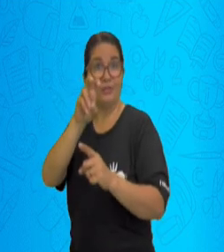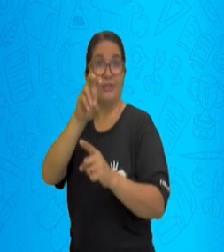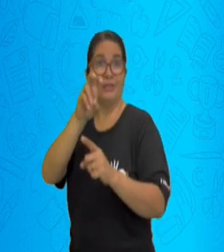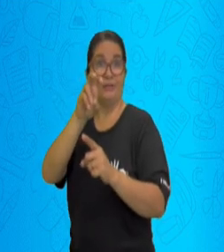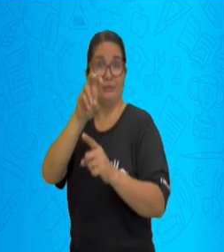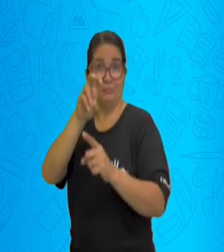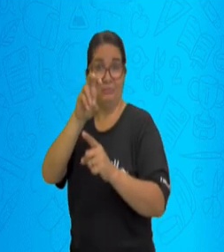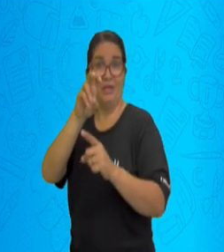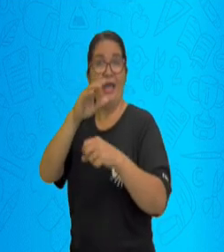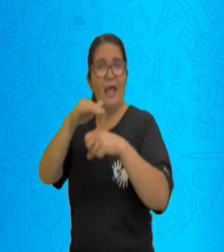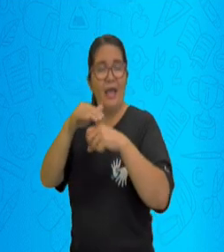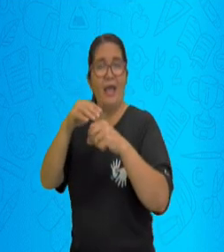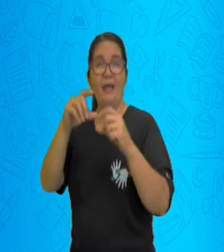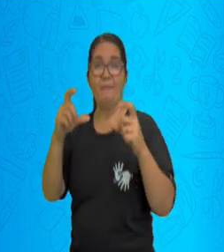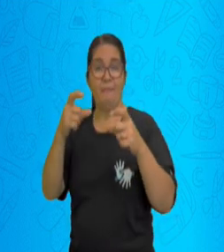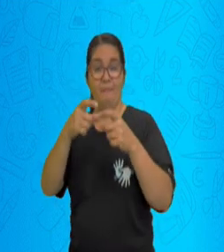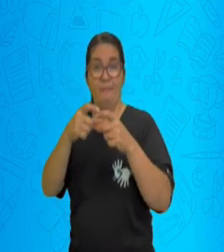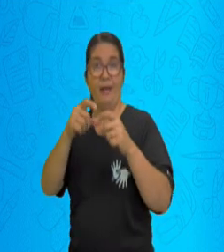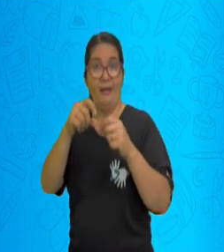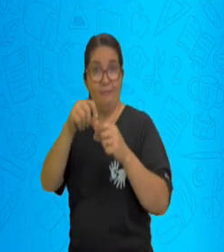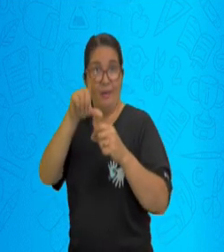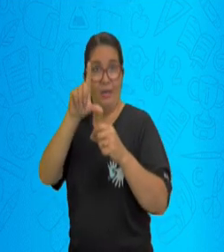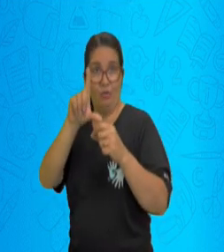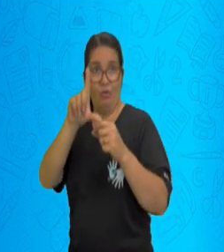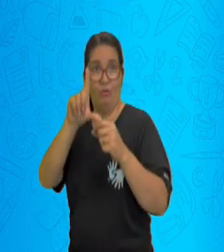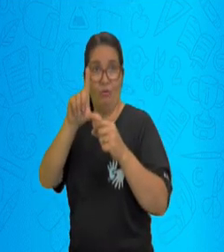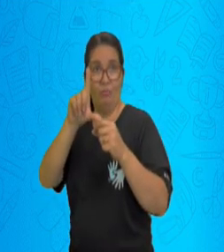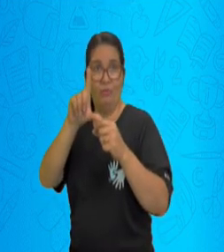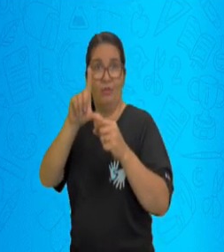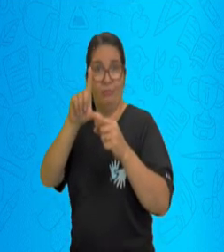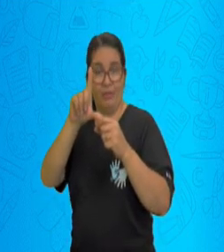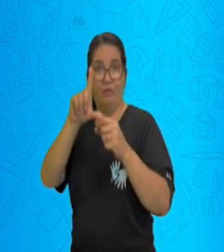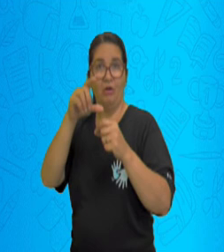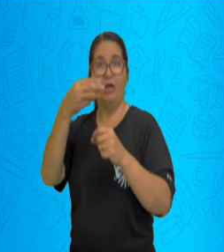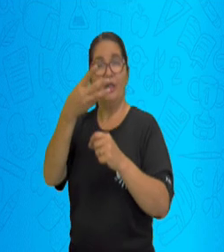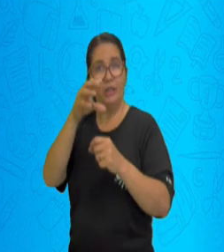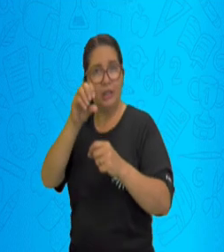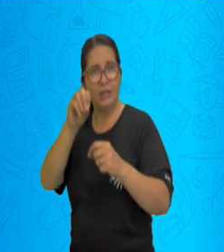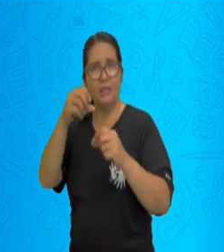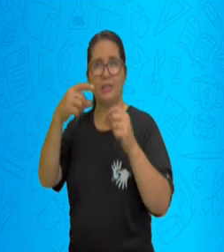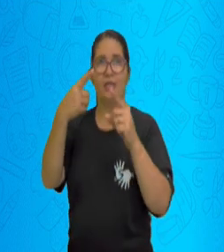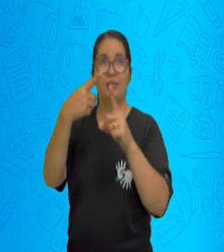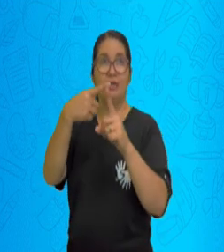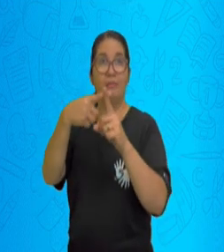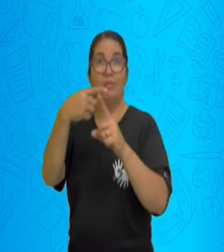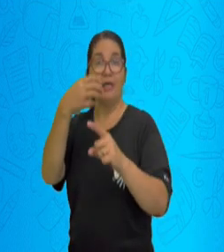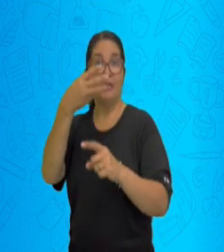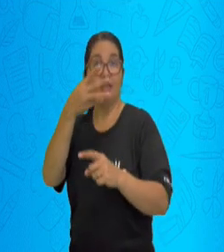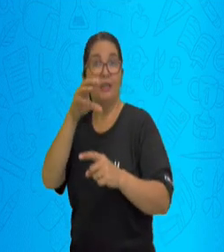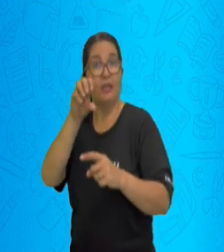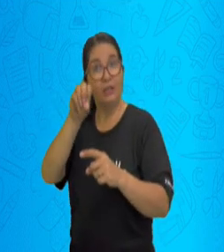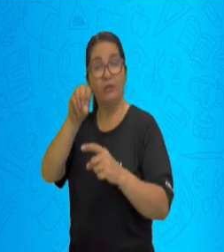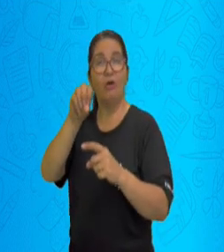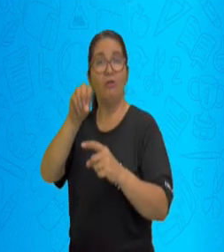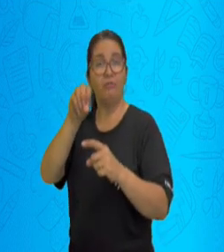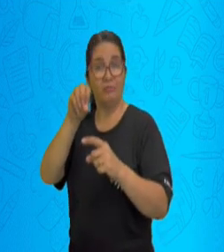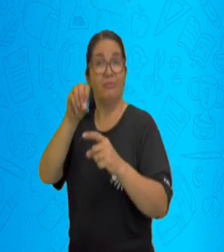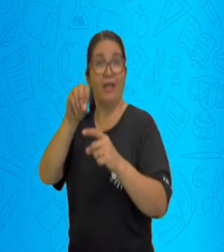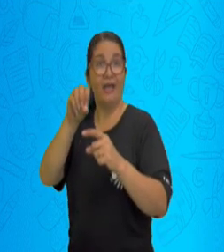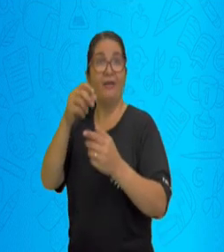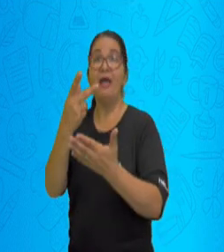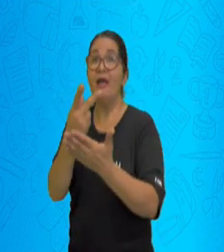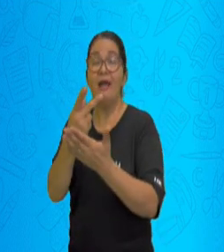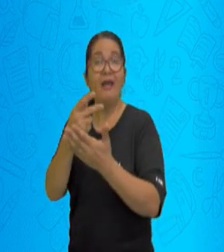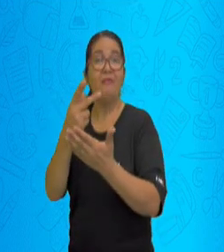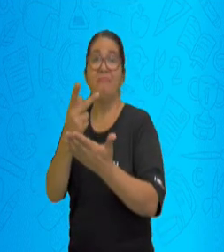Não é diferente. Não é maior, na verdade, desculpa. Não é maior, é falso. Por quê? Já que nós descobrimos que eles têm um sistema de